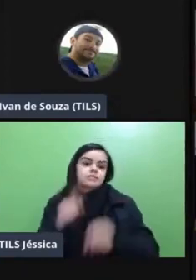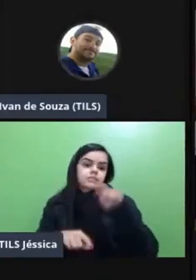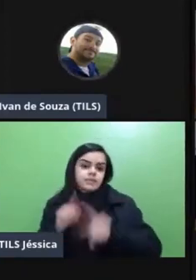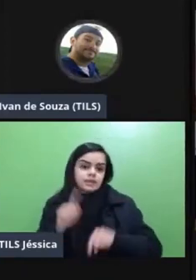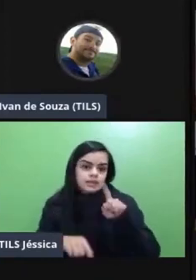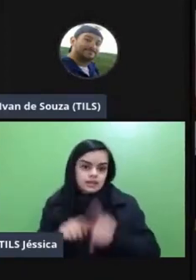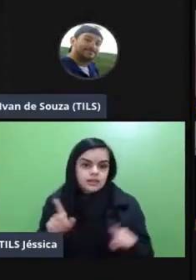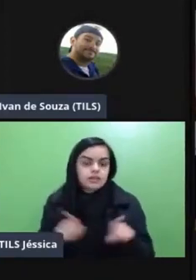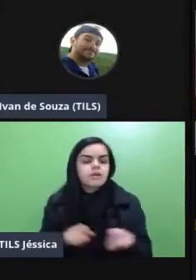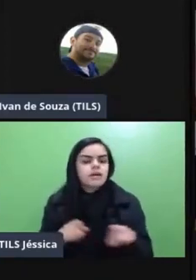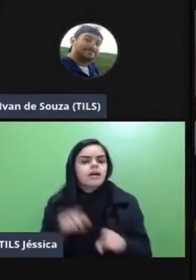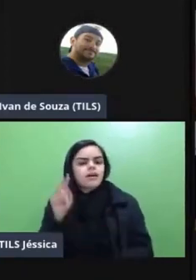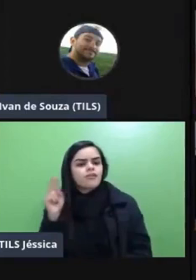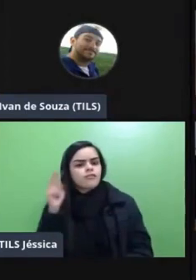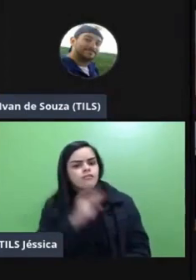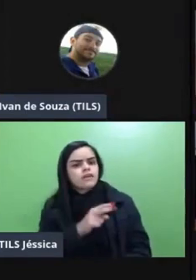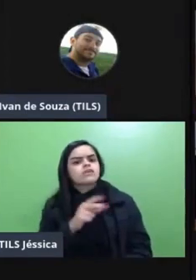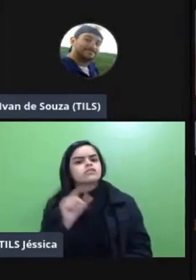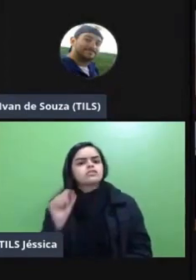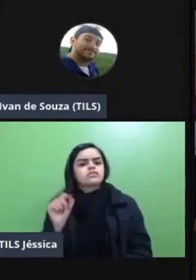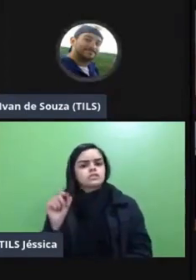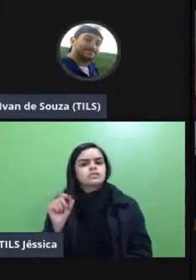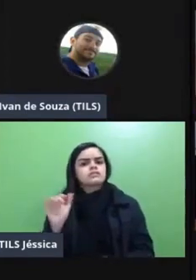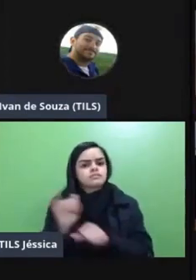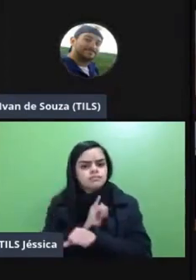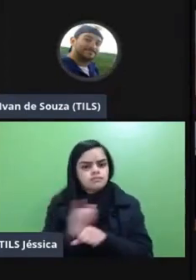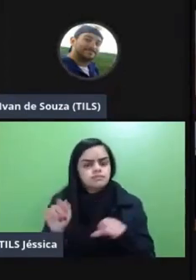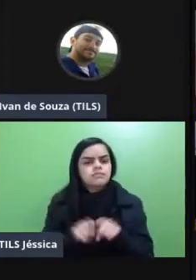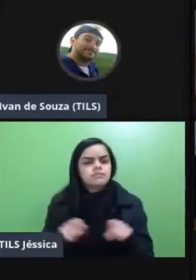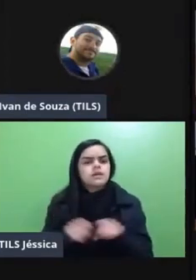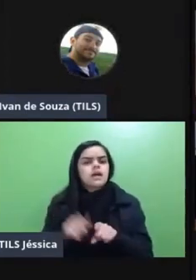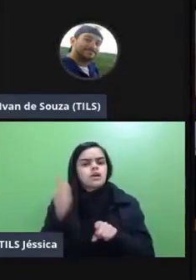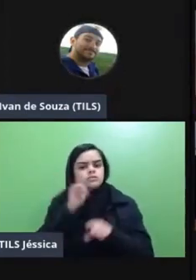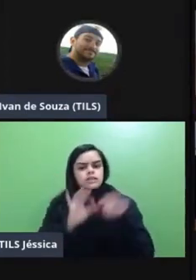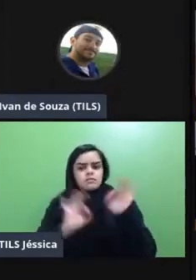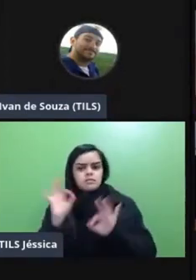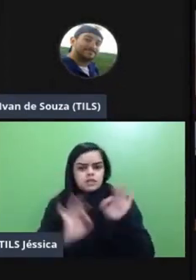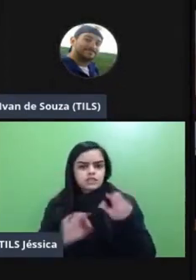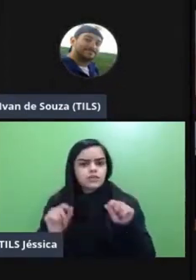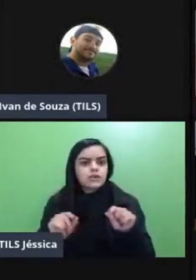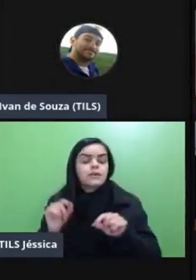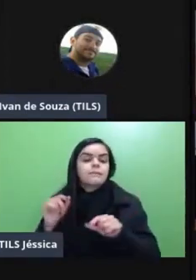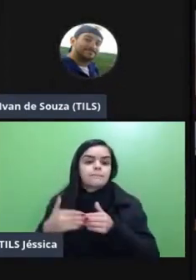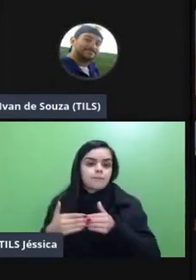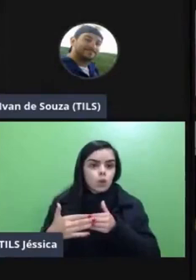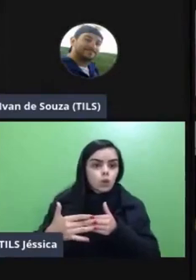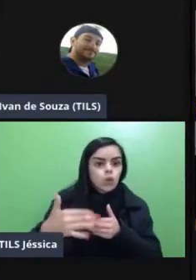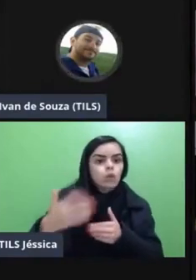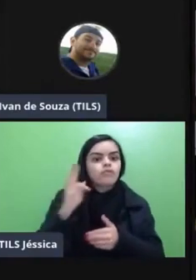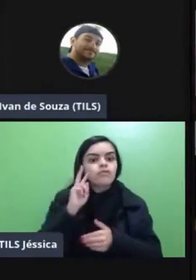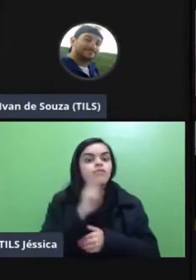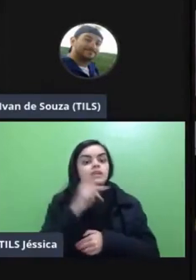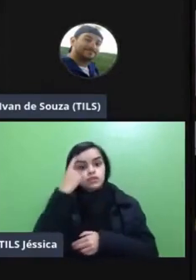então eu olho para esse recurso e aí eu vou para esses recursos e aí eu vou planejar é esse meu percurso veja algumas